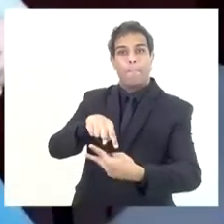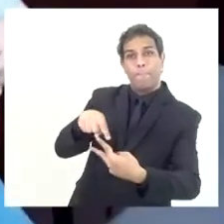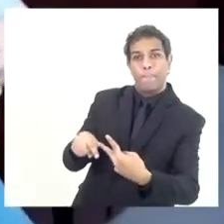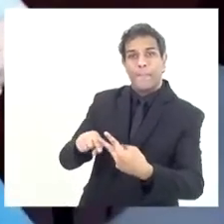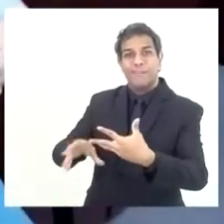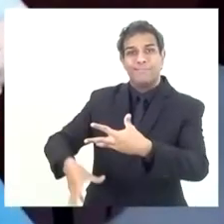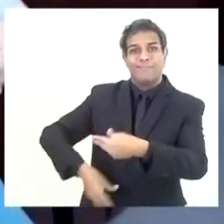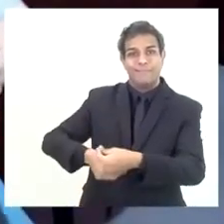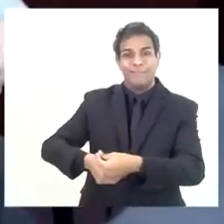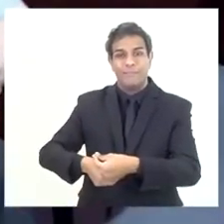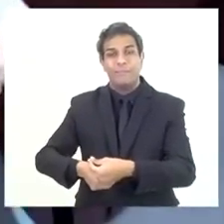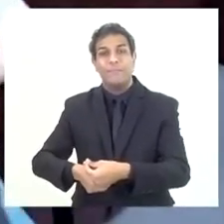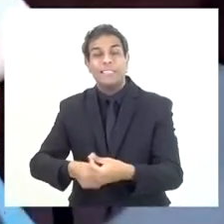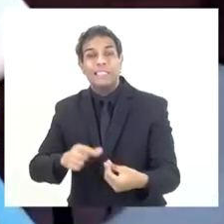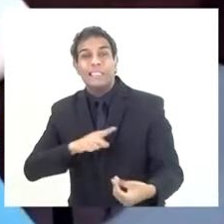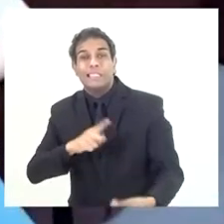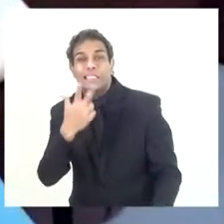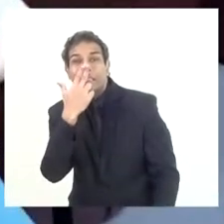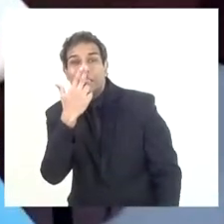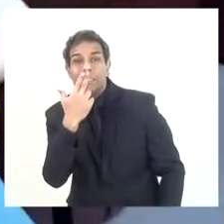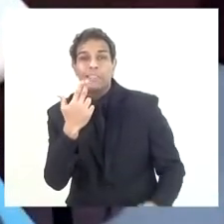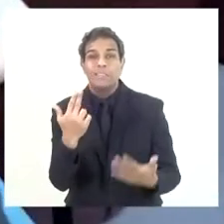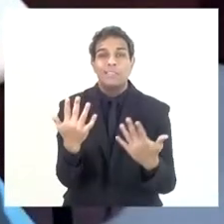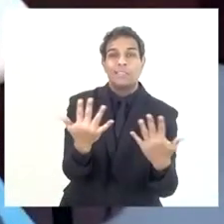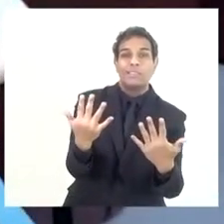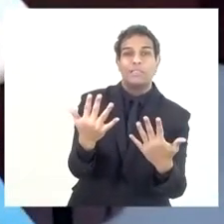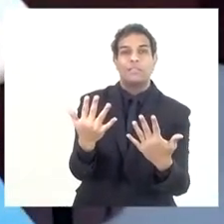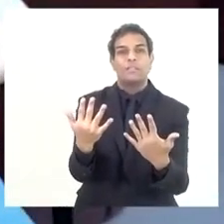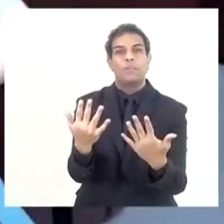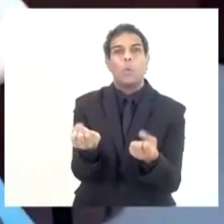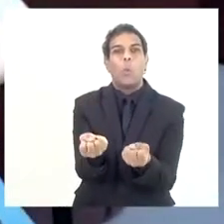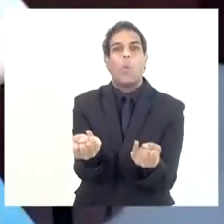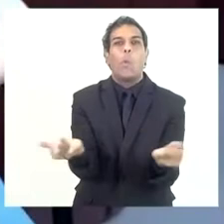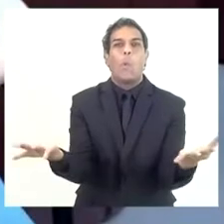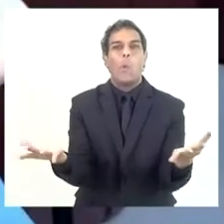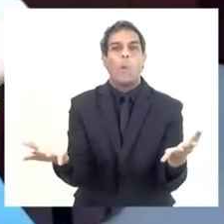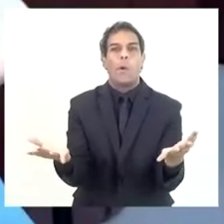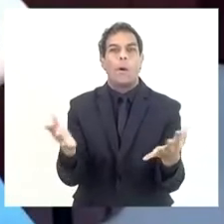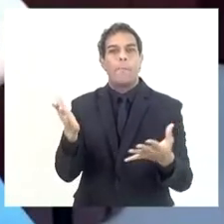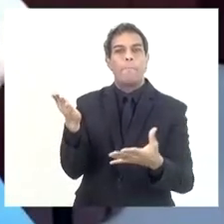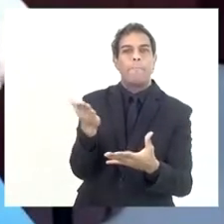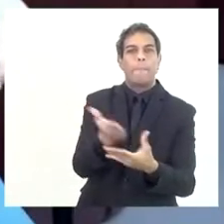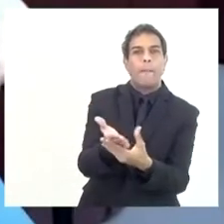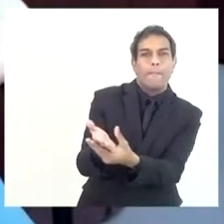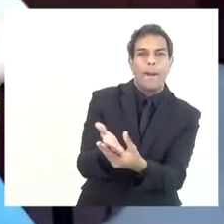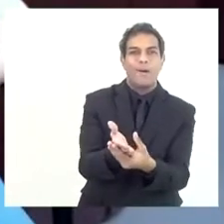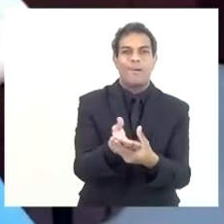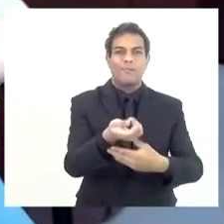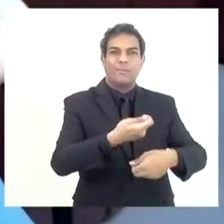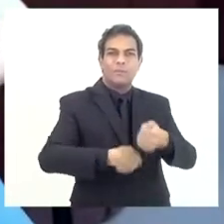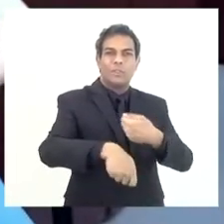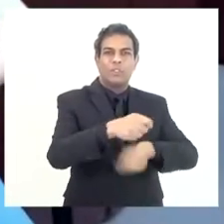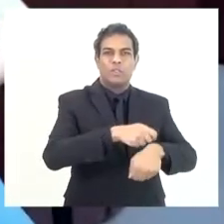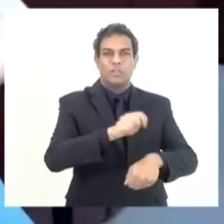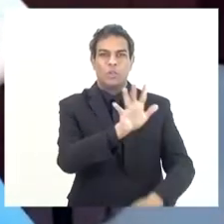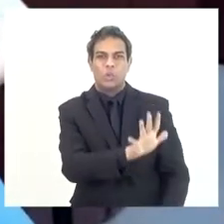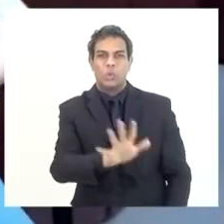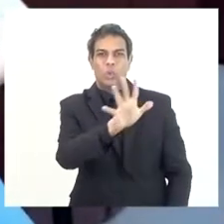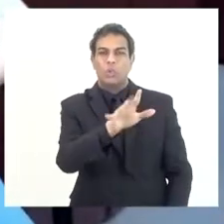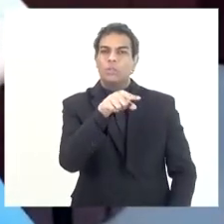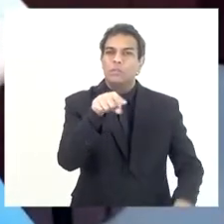o que fez ter uma maior quantidade de impugnações na esfera administrativa e